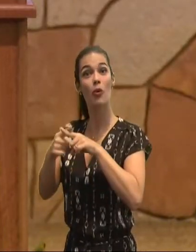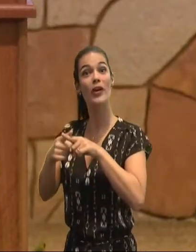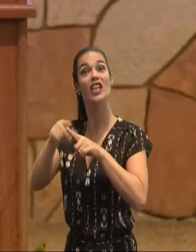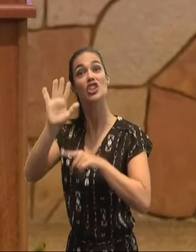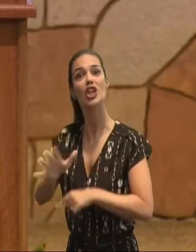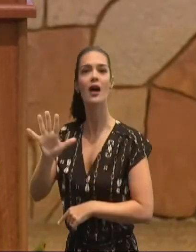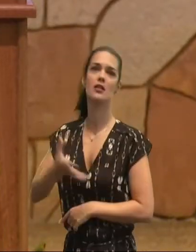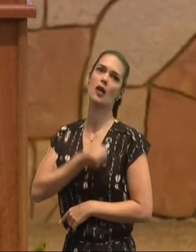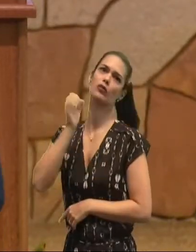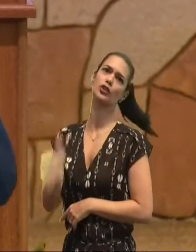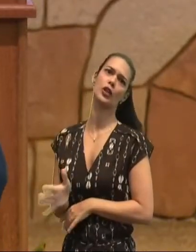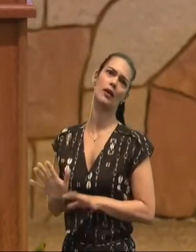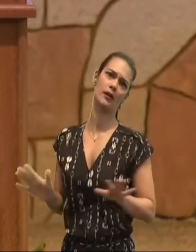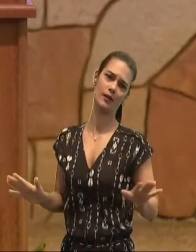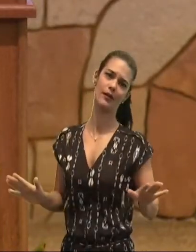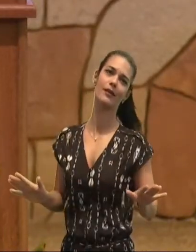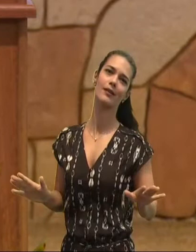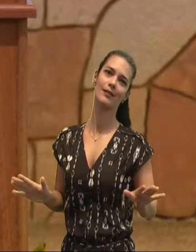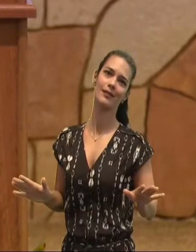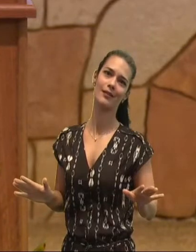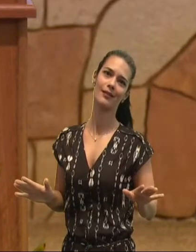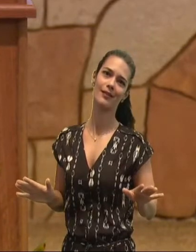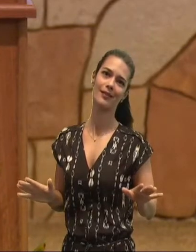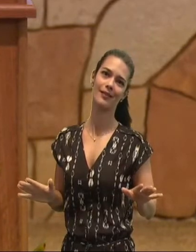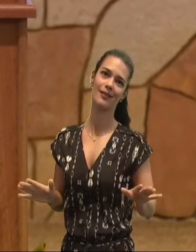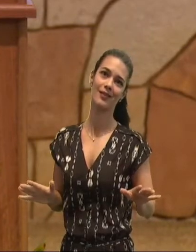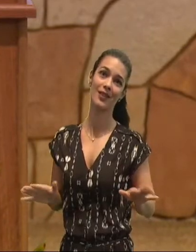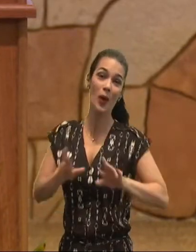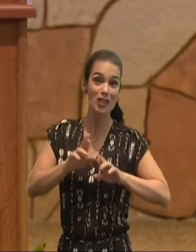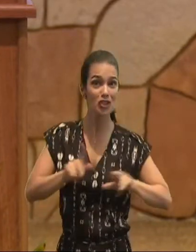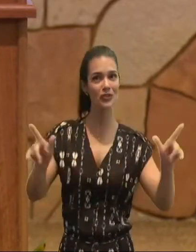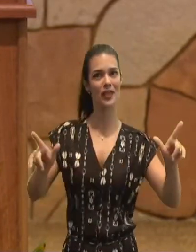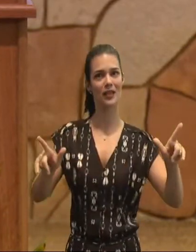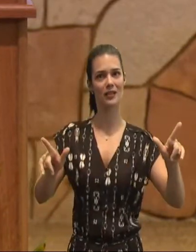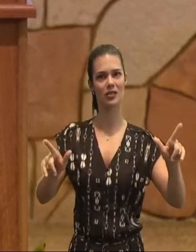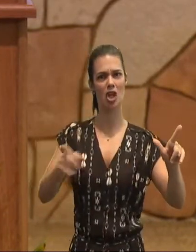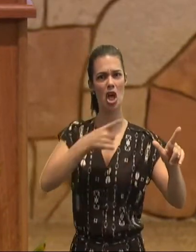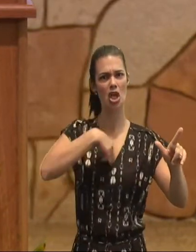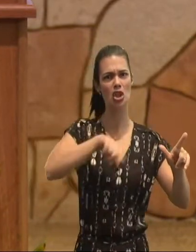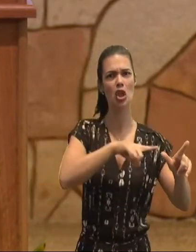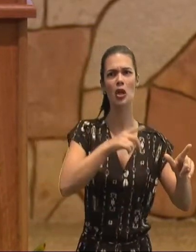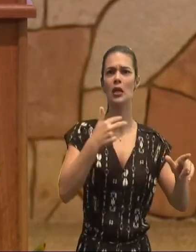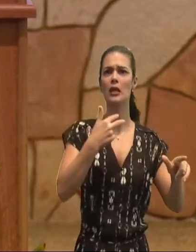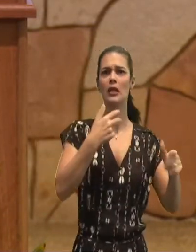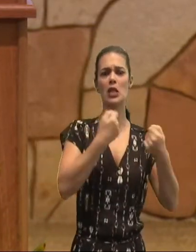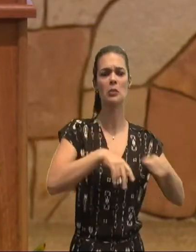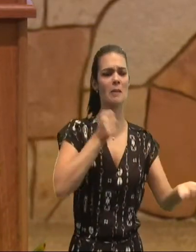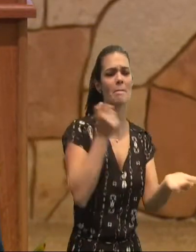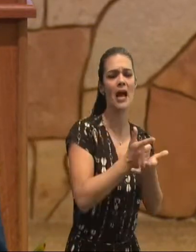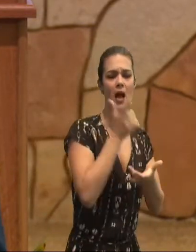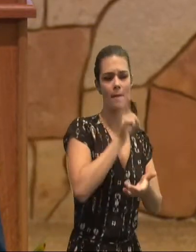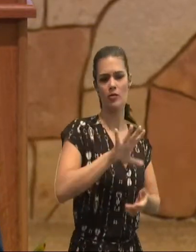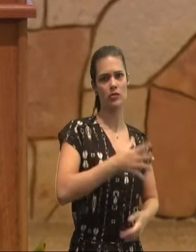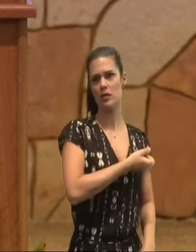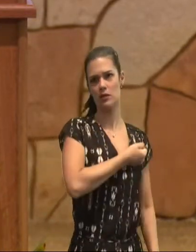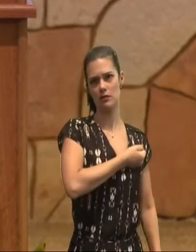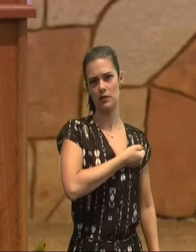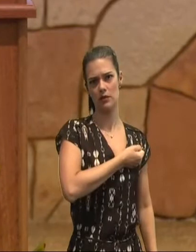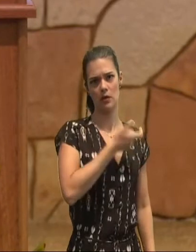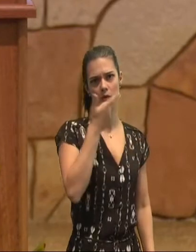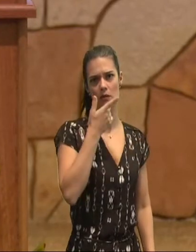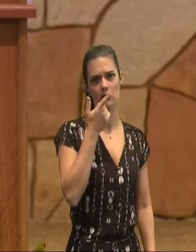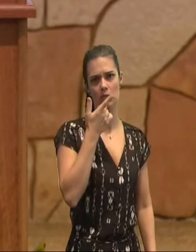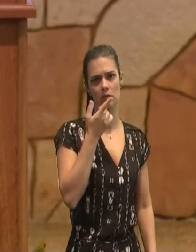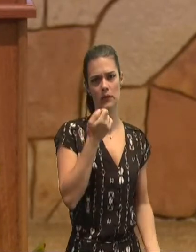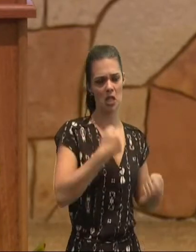fazemos, é, em serviço, a vida no Espírito, é, uma vida, de serviço,